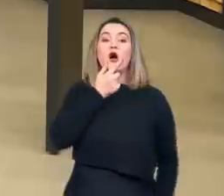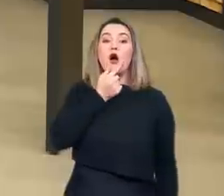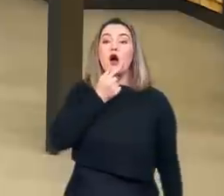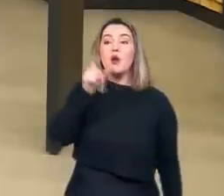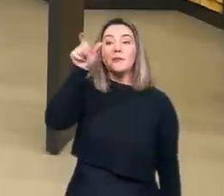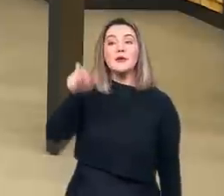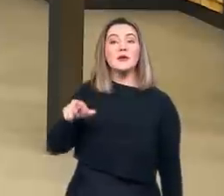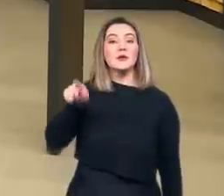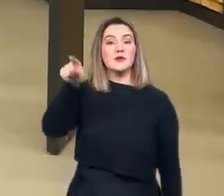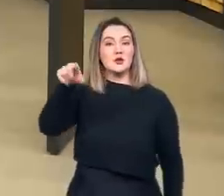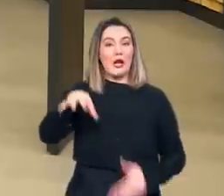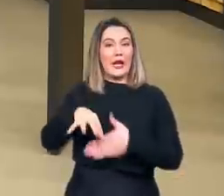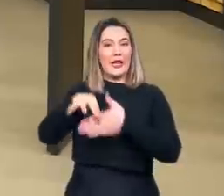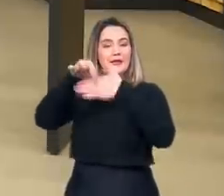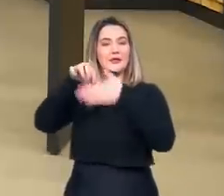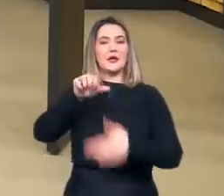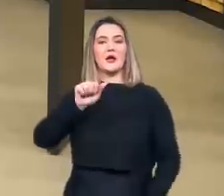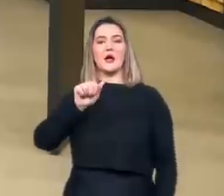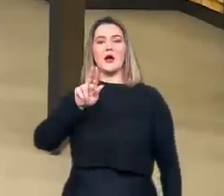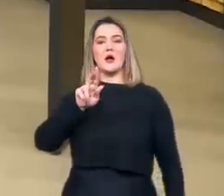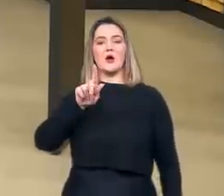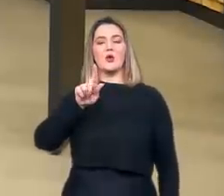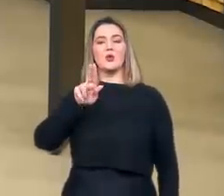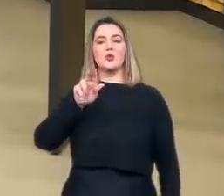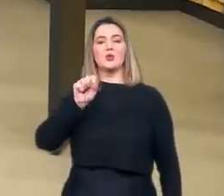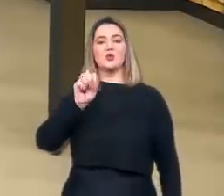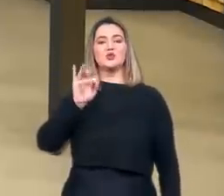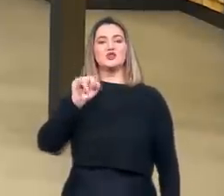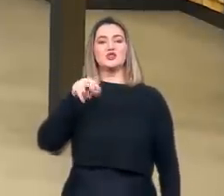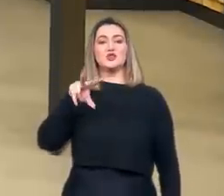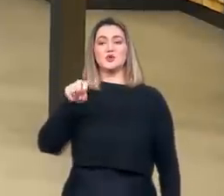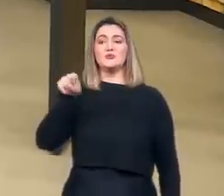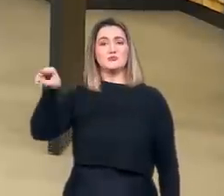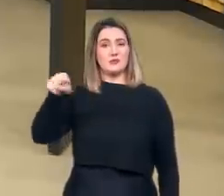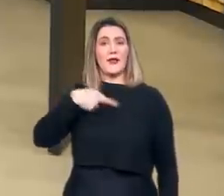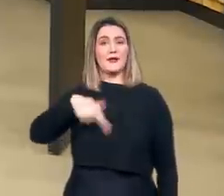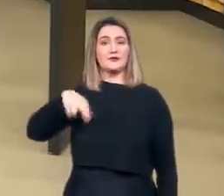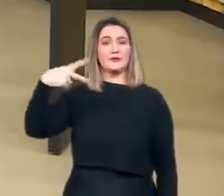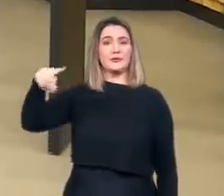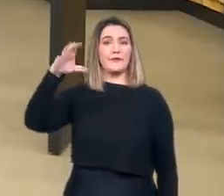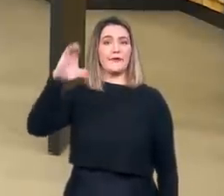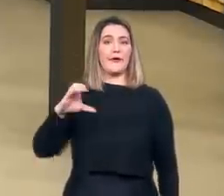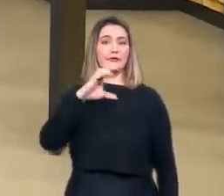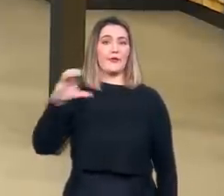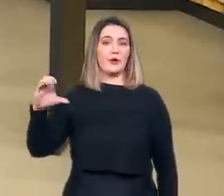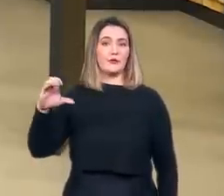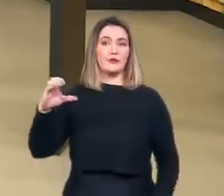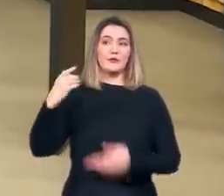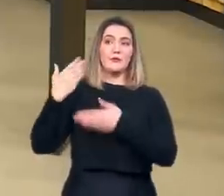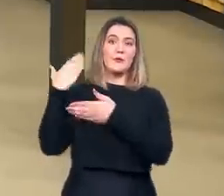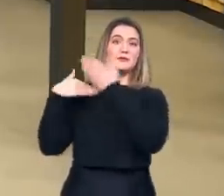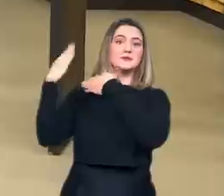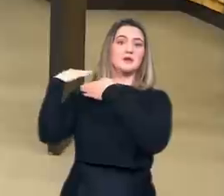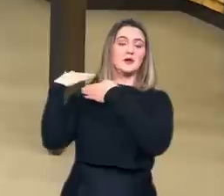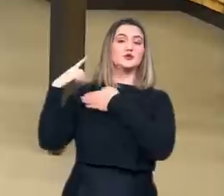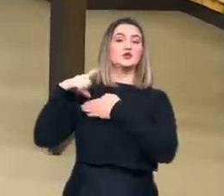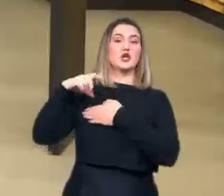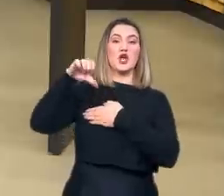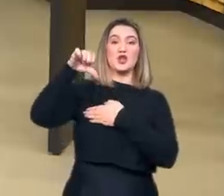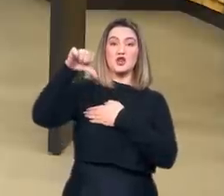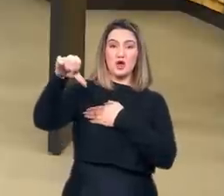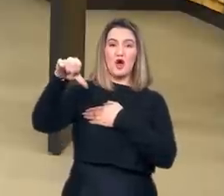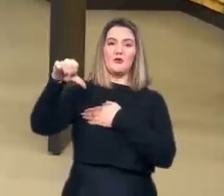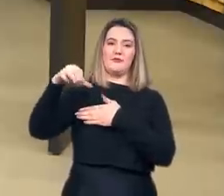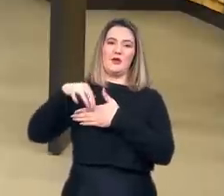processo, era um historiador italiano, profundamente católico, cujos ancestrais incluíam nove cardeais